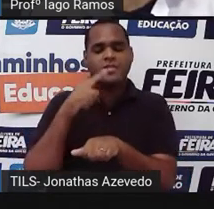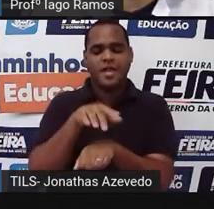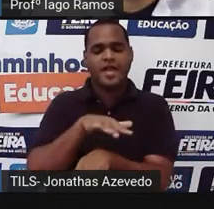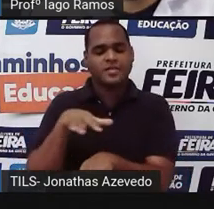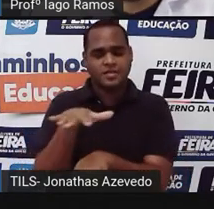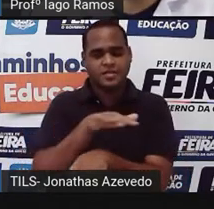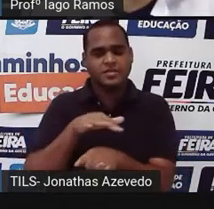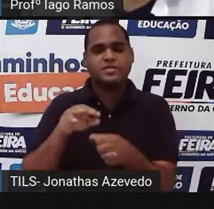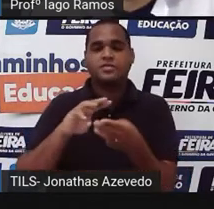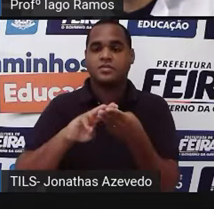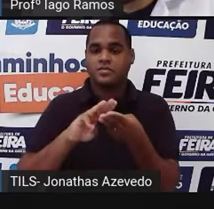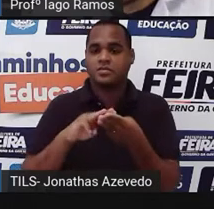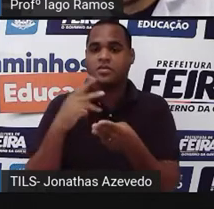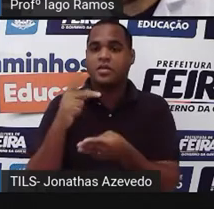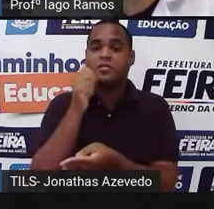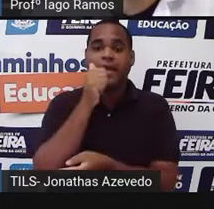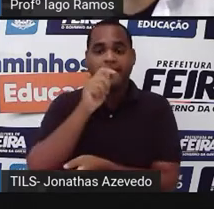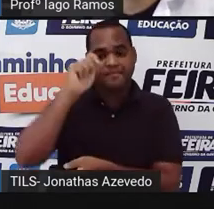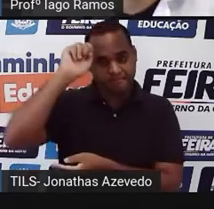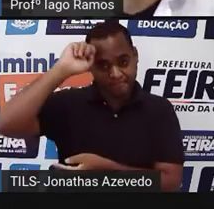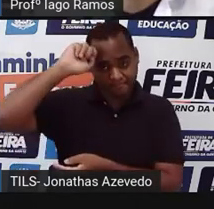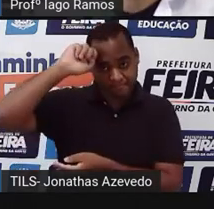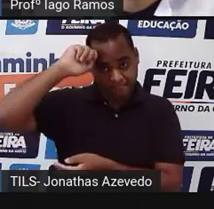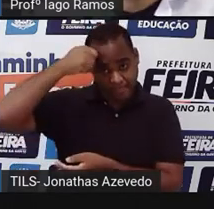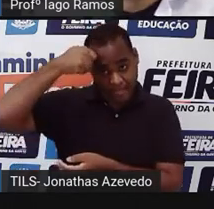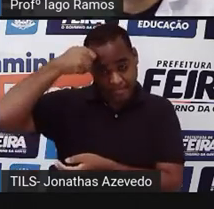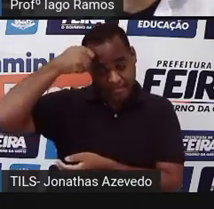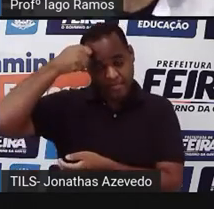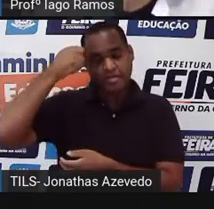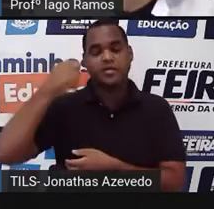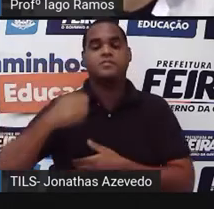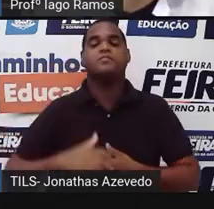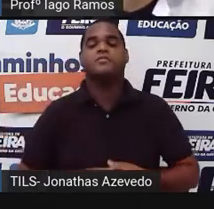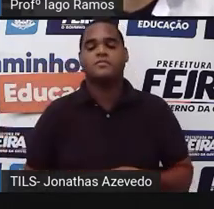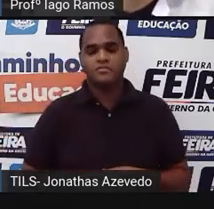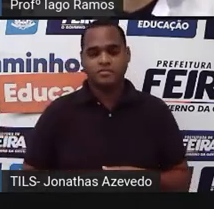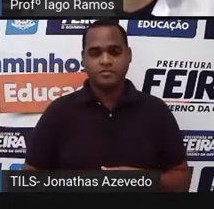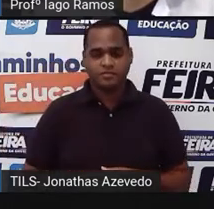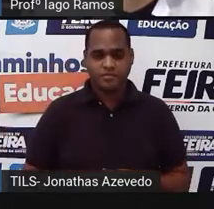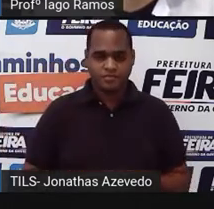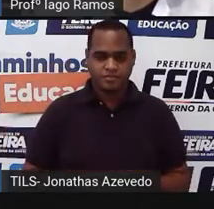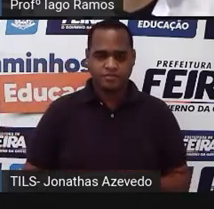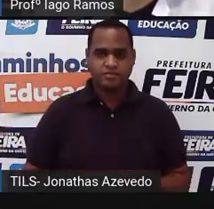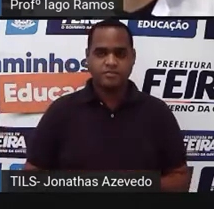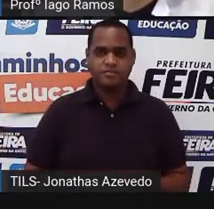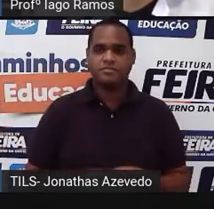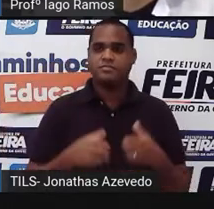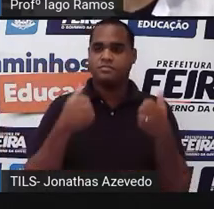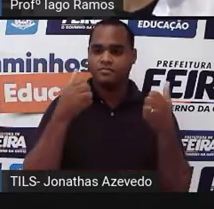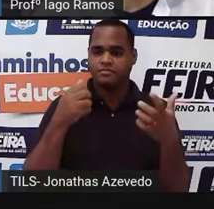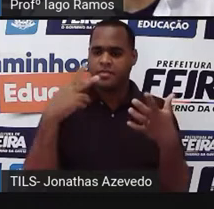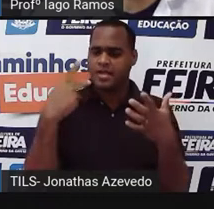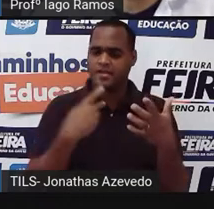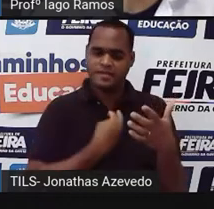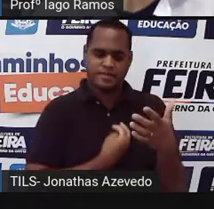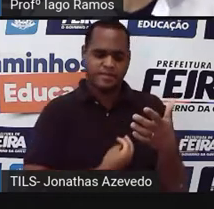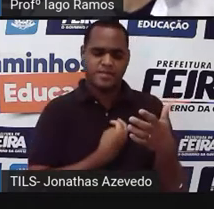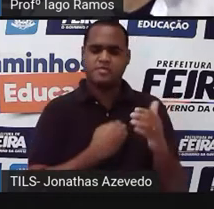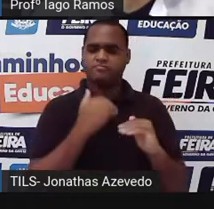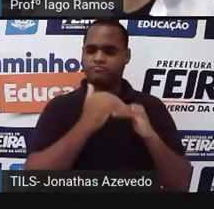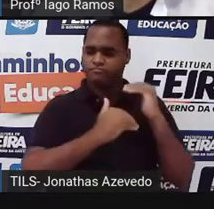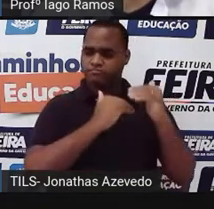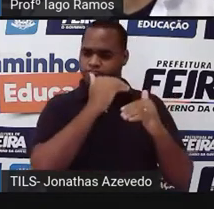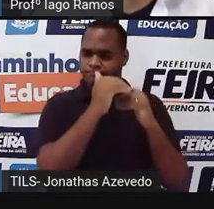uma mulher negra, tá? E que teve aí a sua vida construída